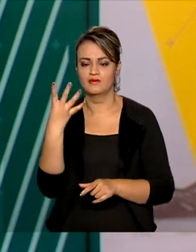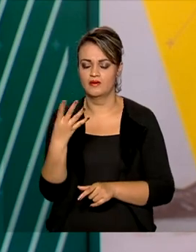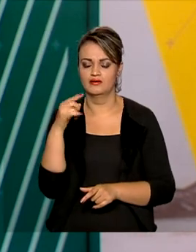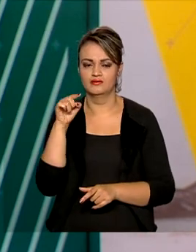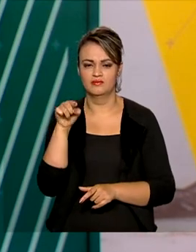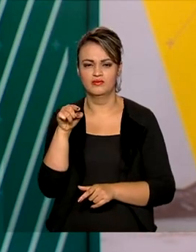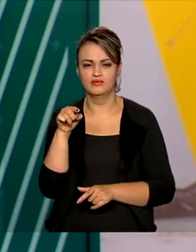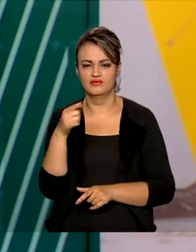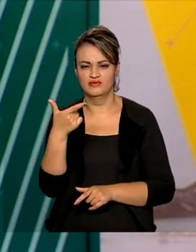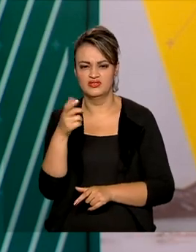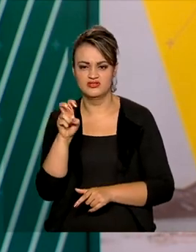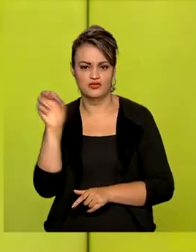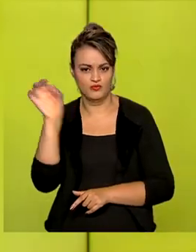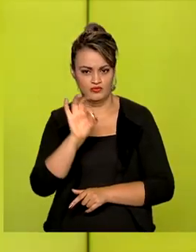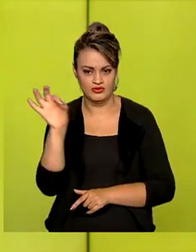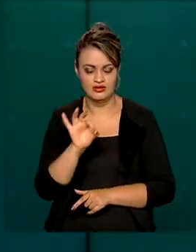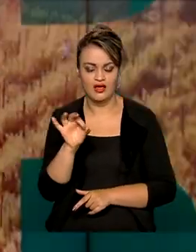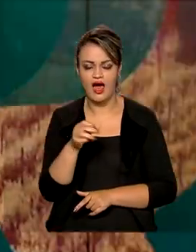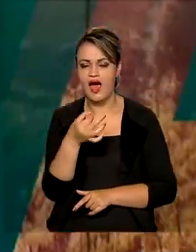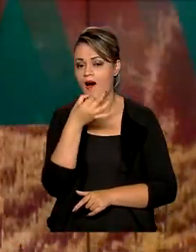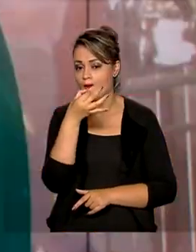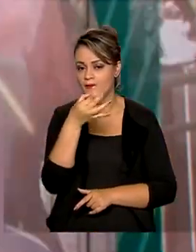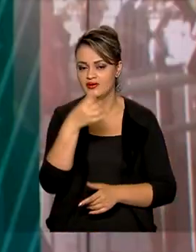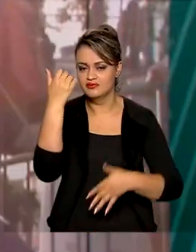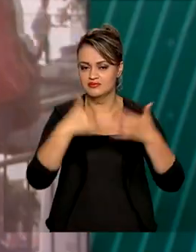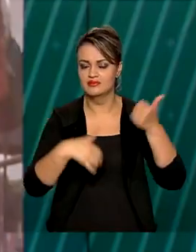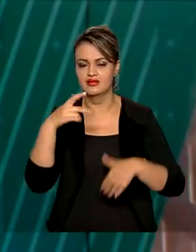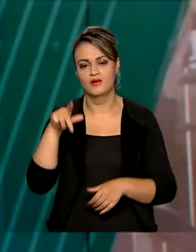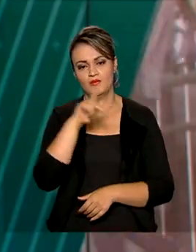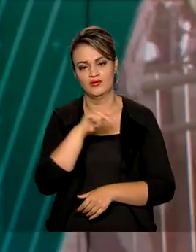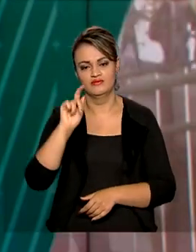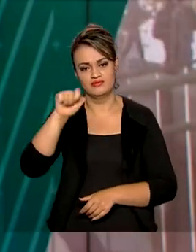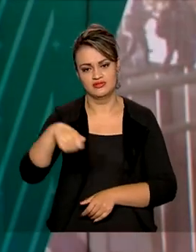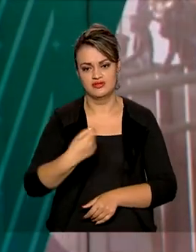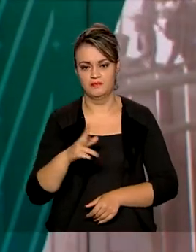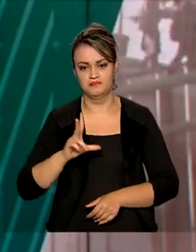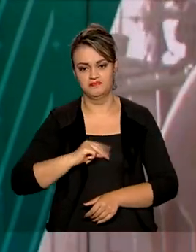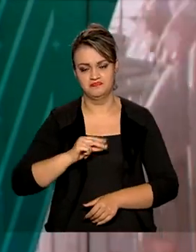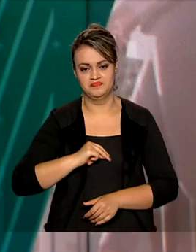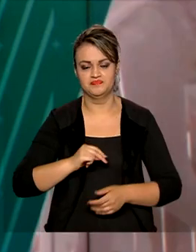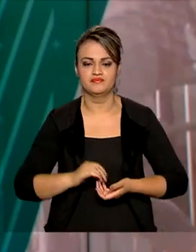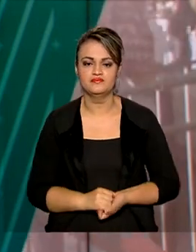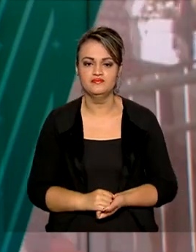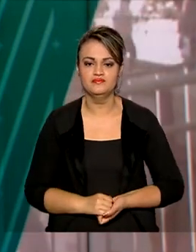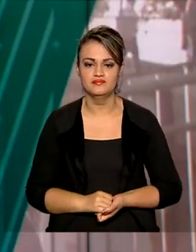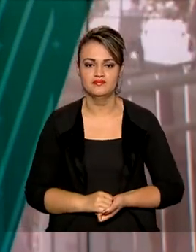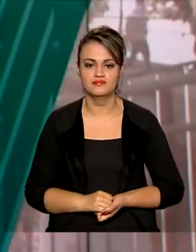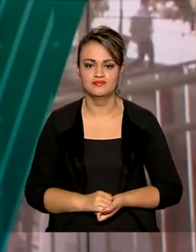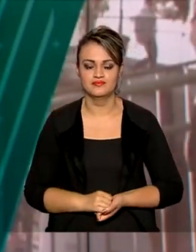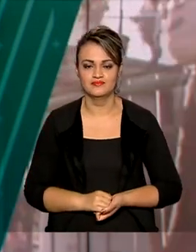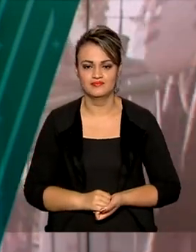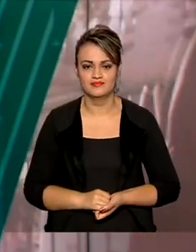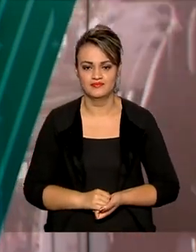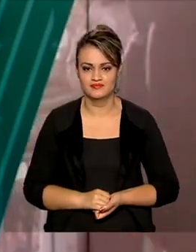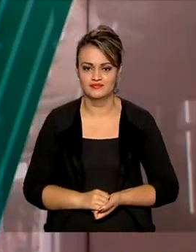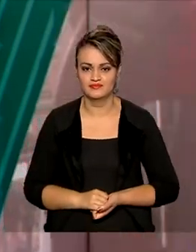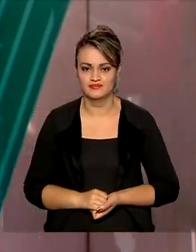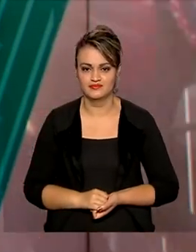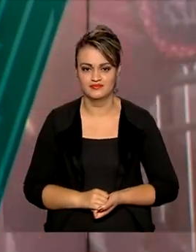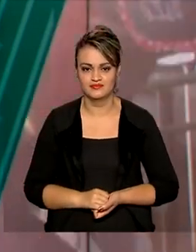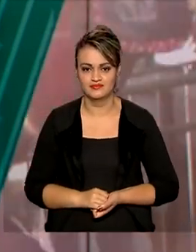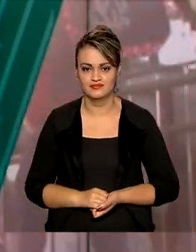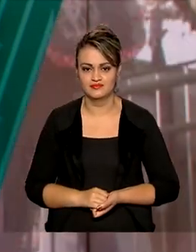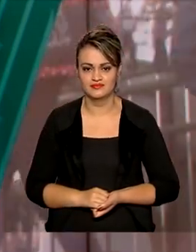% ao ano. Quem comenta o resultado é o professor de Ciências Políticas da Universidade de Brasília e comentarista aqui da TV Brasil,